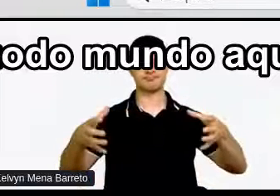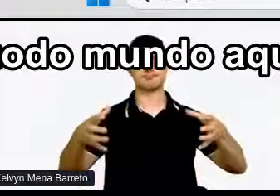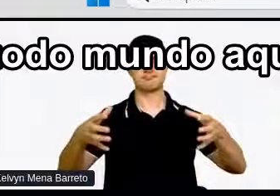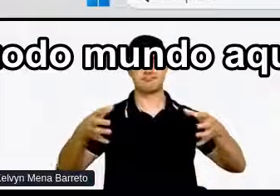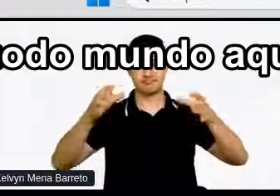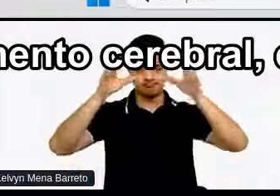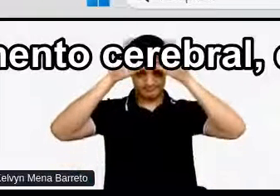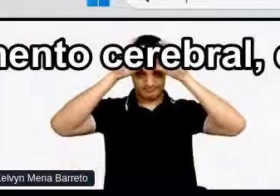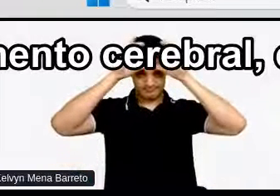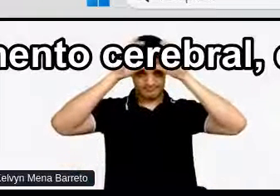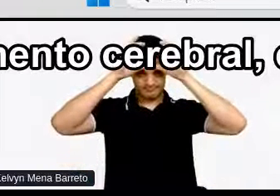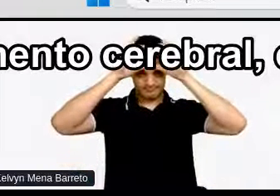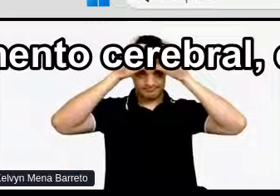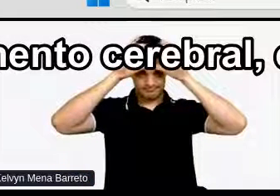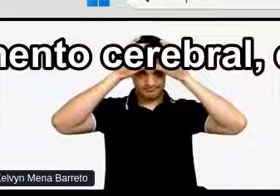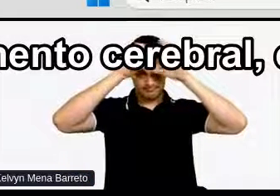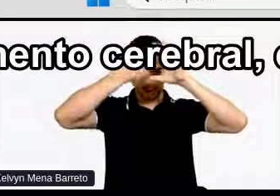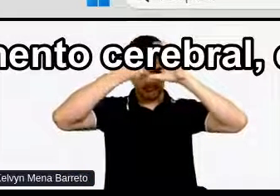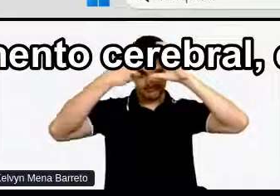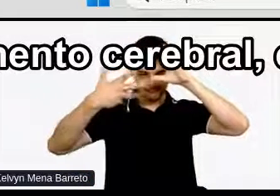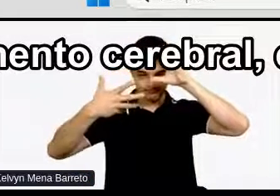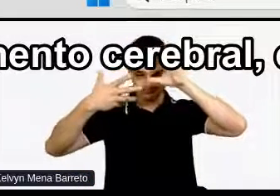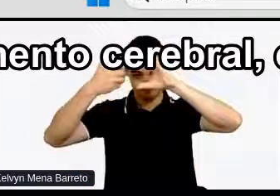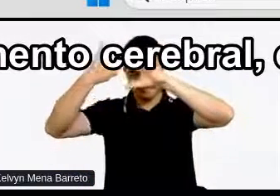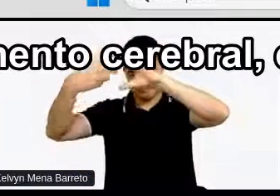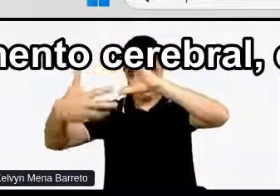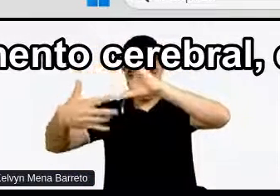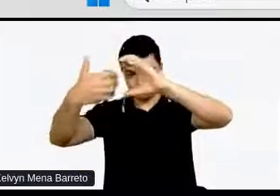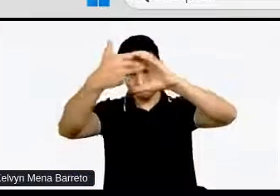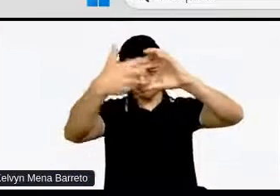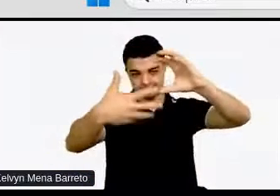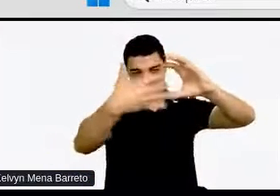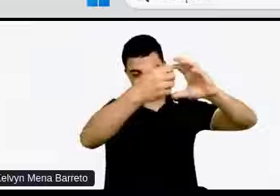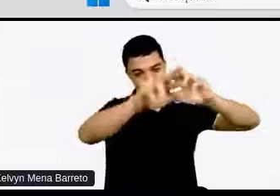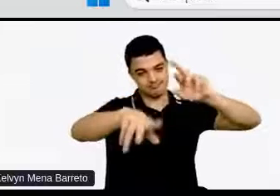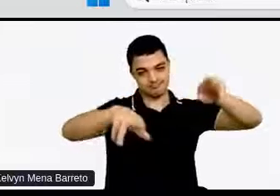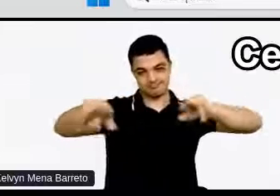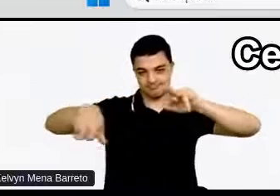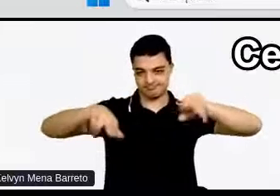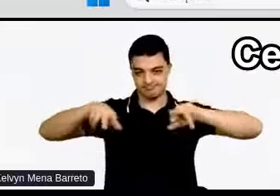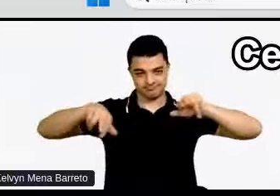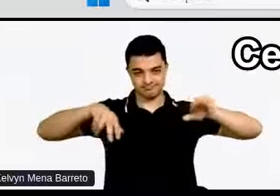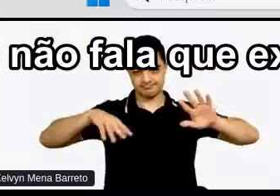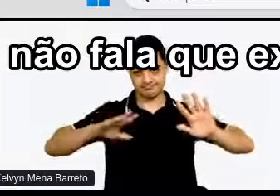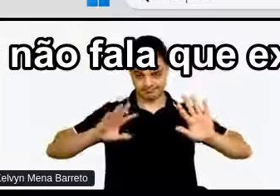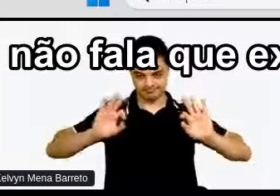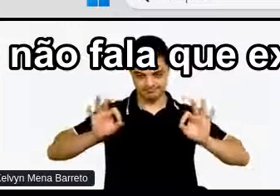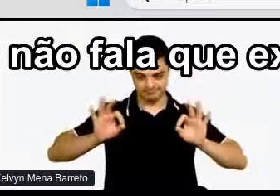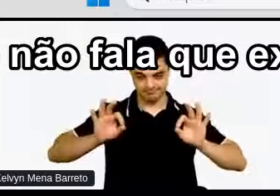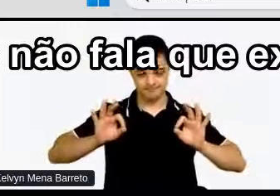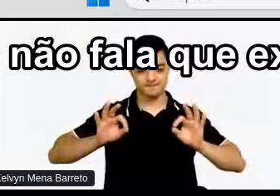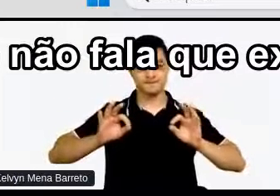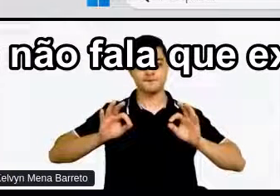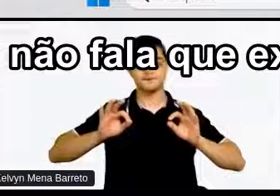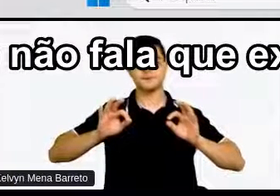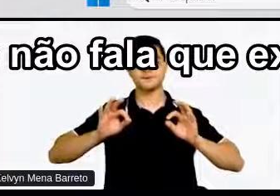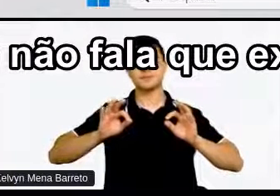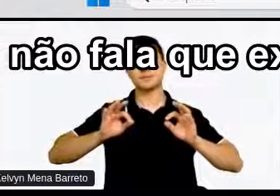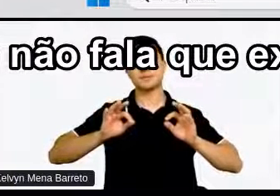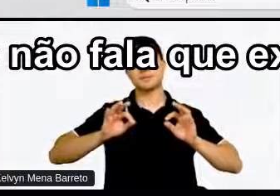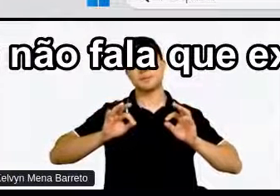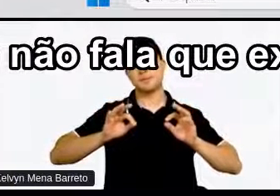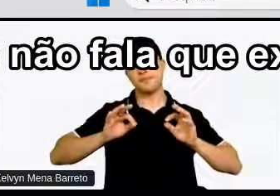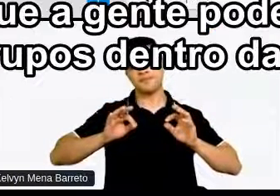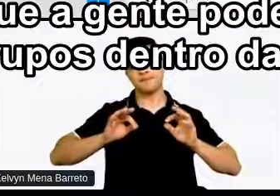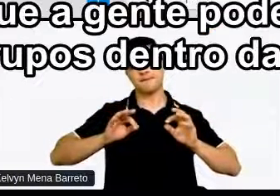Aqui tem uma característica Um funcionamento Cerebral Emocional Cognitivo Diferente Certo Então a gente não fala Que existem pessoas